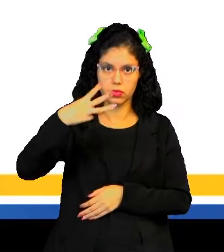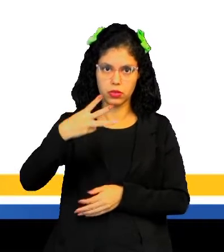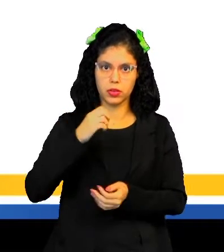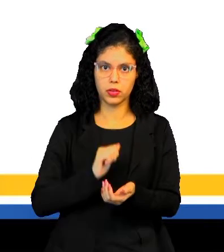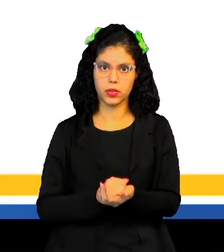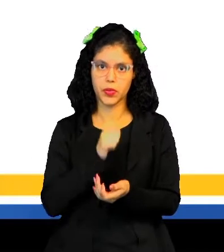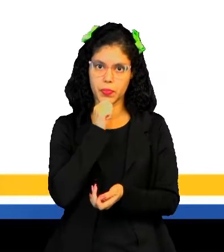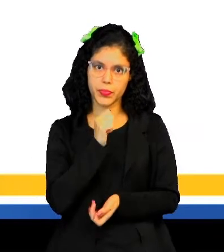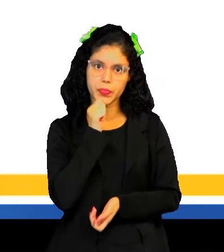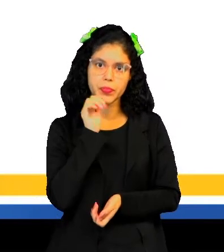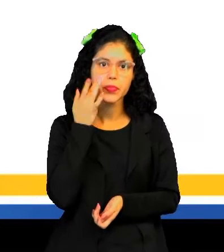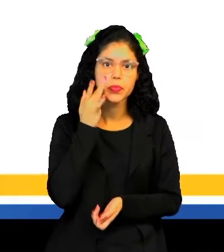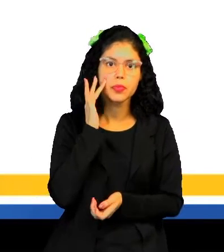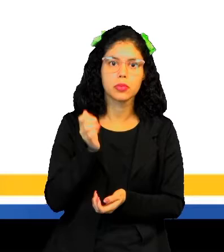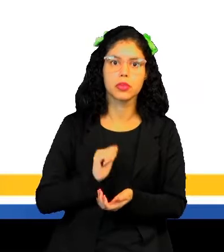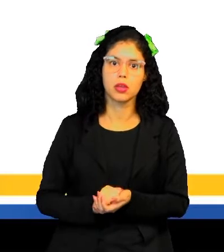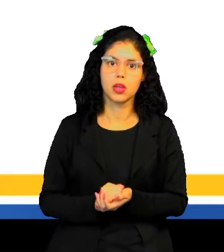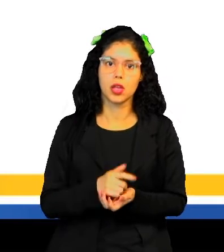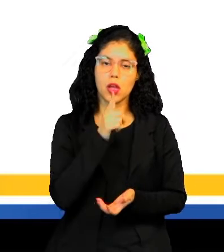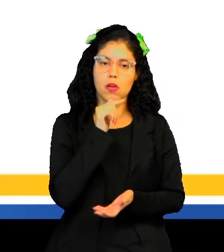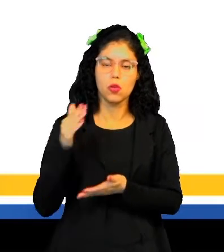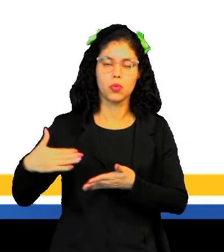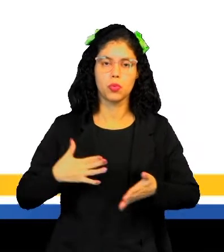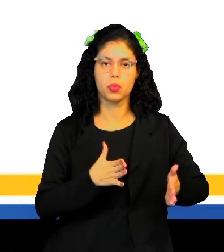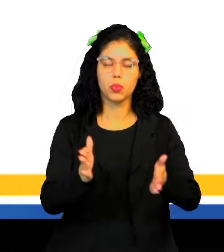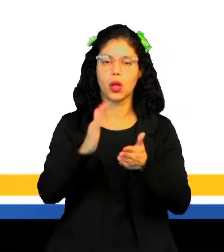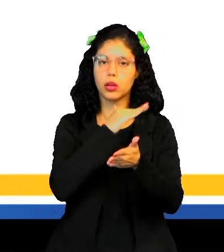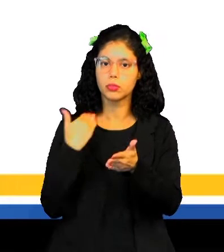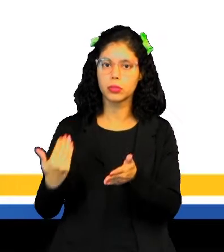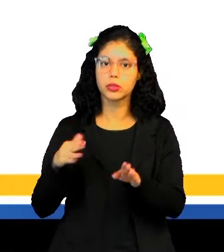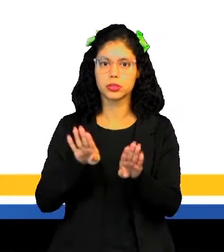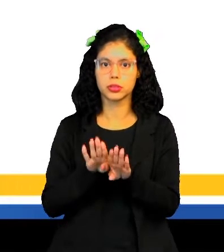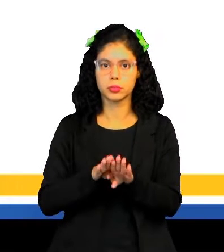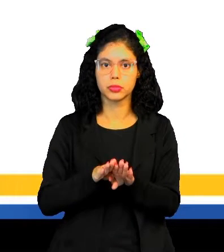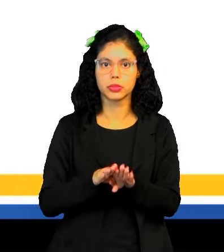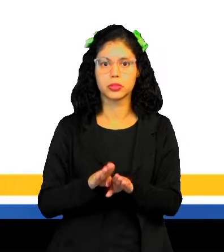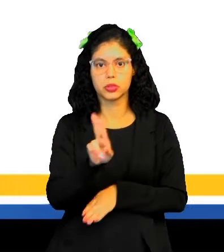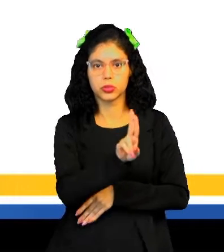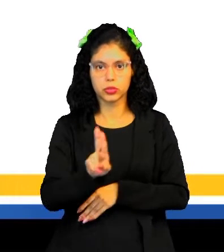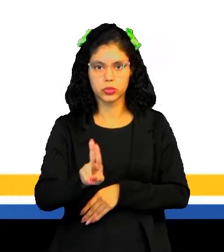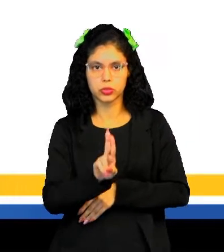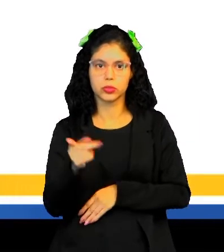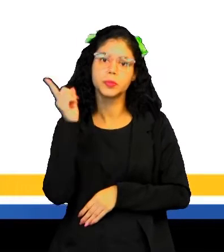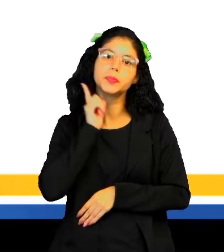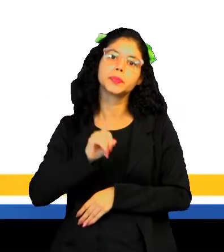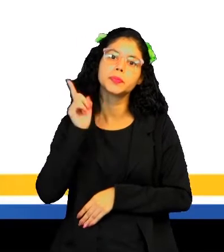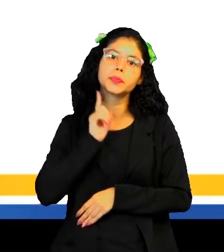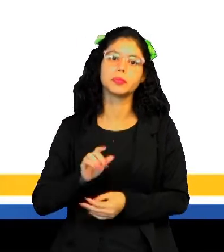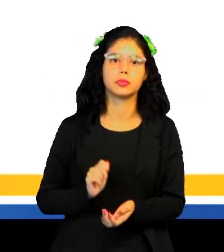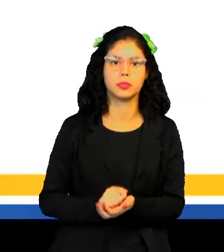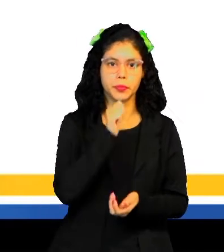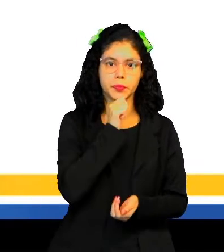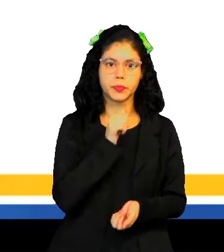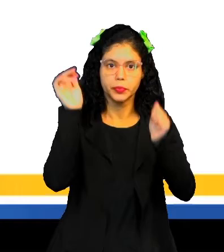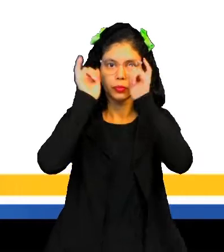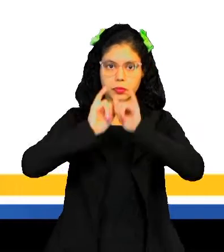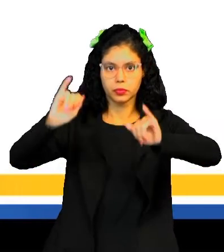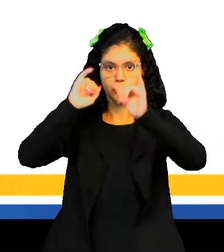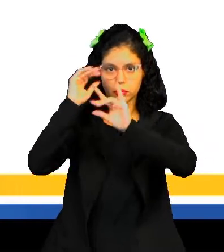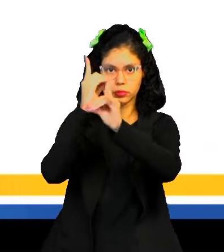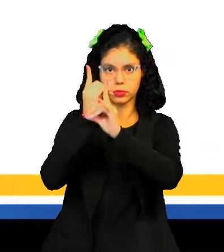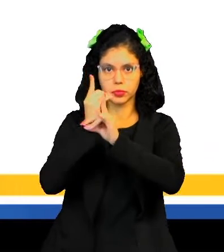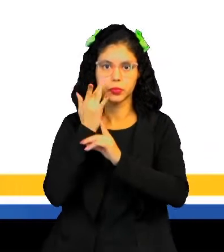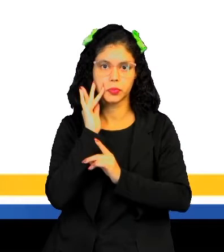de ouro de aluvião nos vales dos rios. Das mortes e doce na região chamada de Minas Gerais. As notícias da